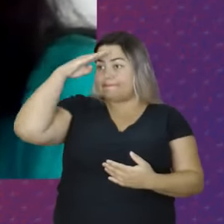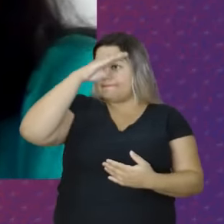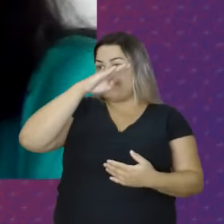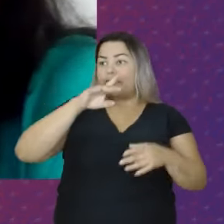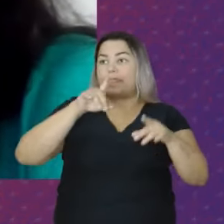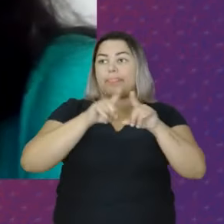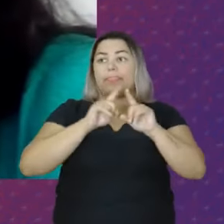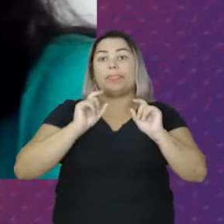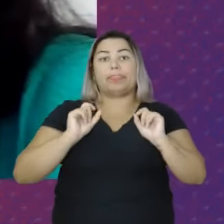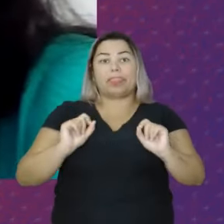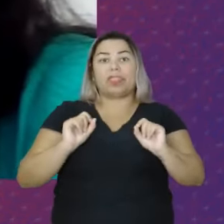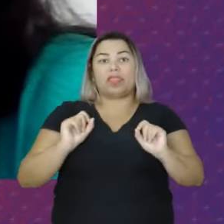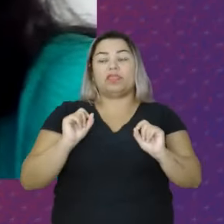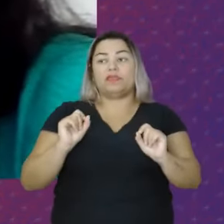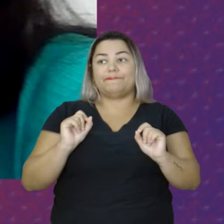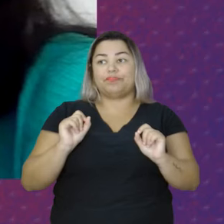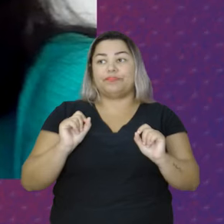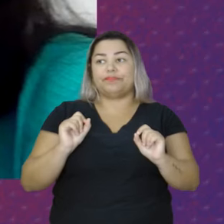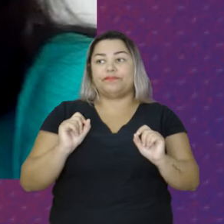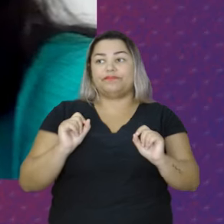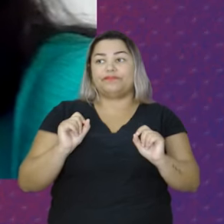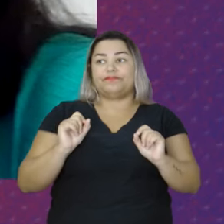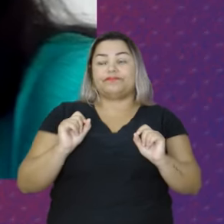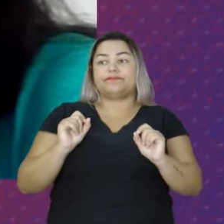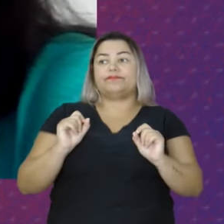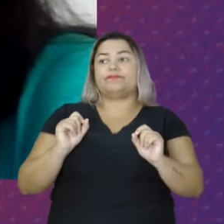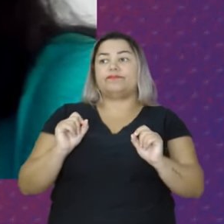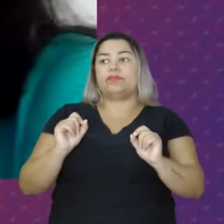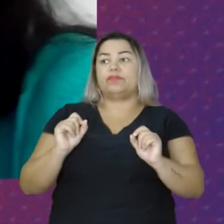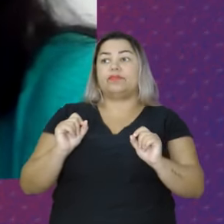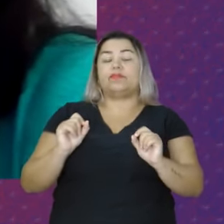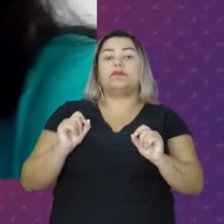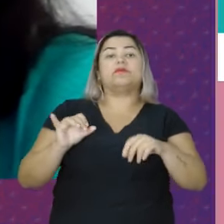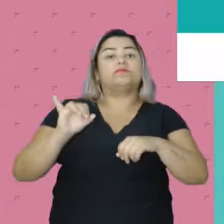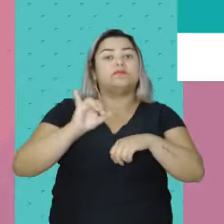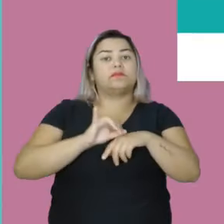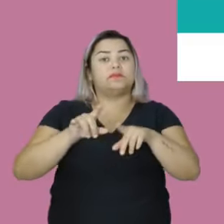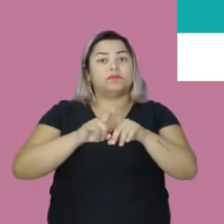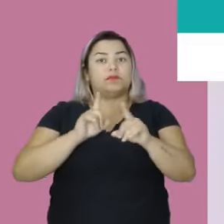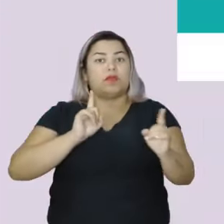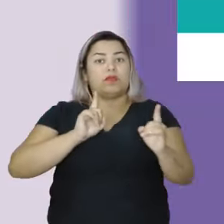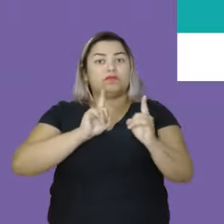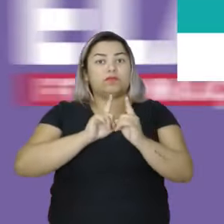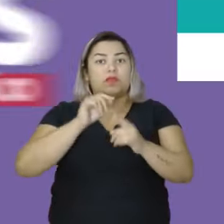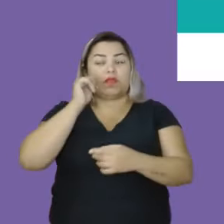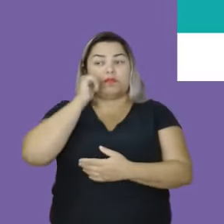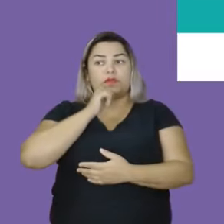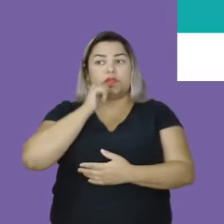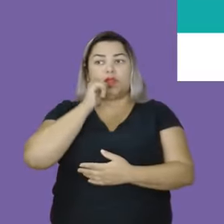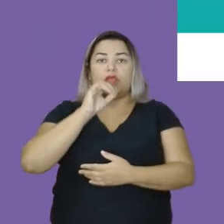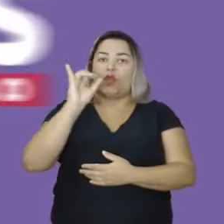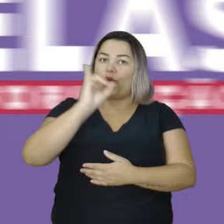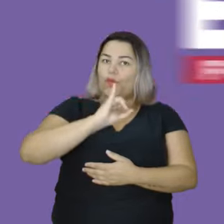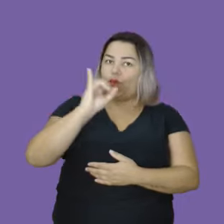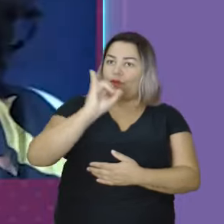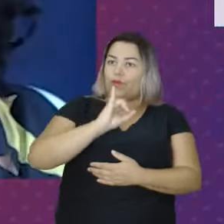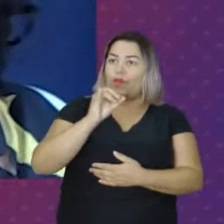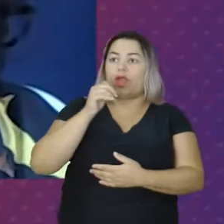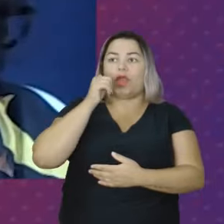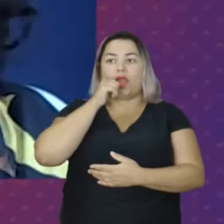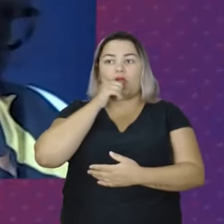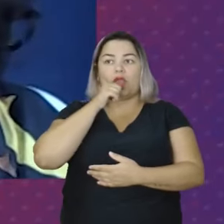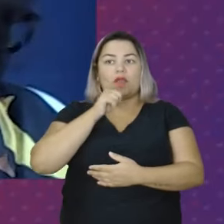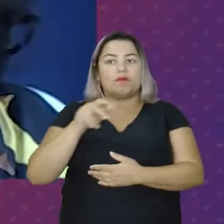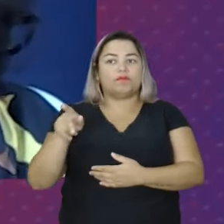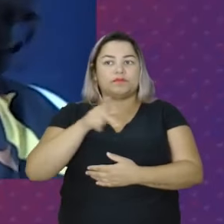sucateamento É Dessa Da central de atendimento A mulher Olá Eu sou professora